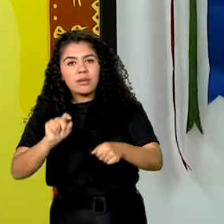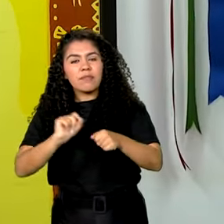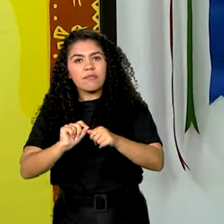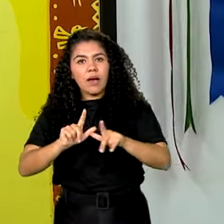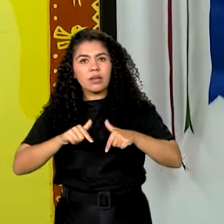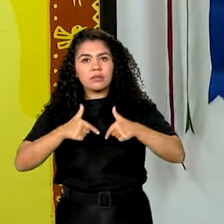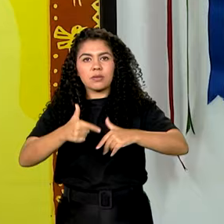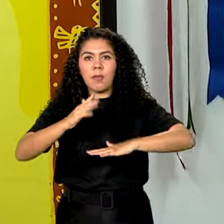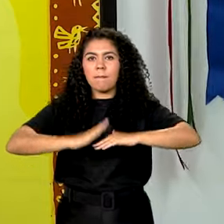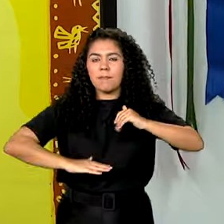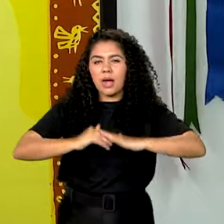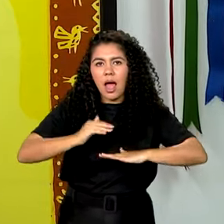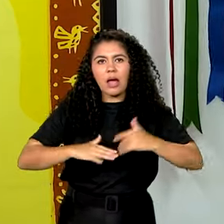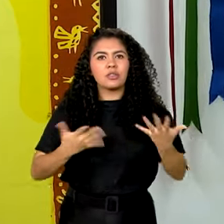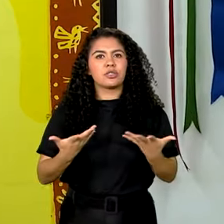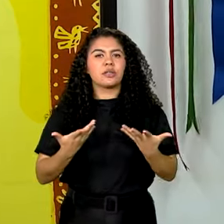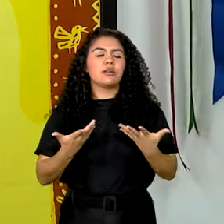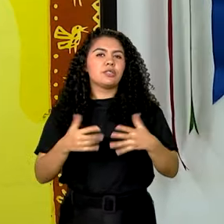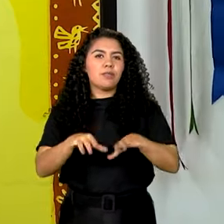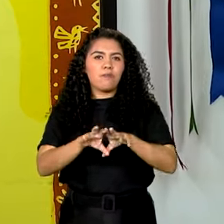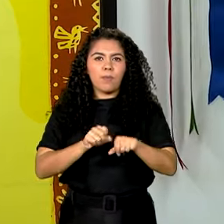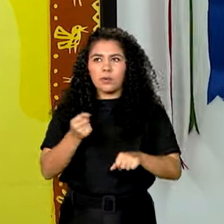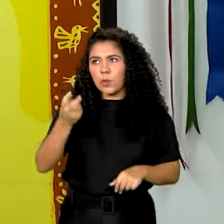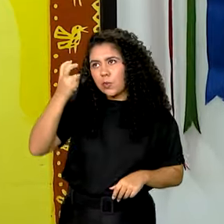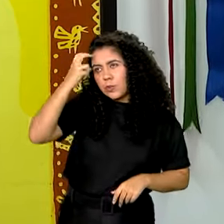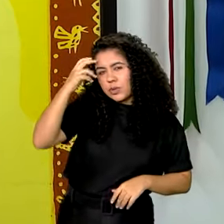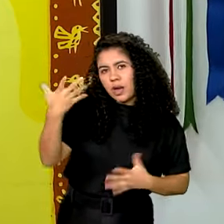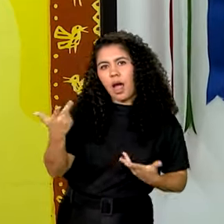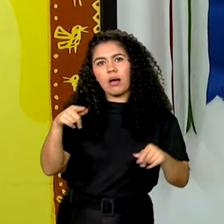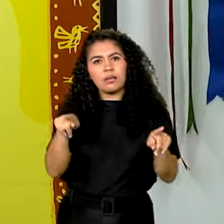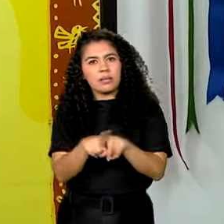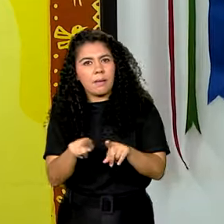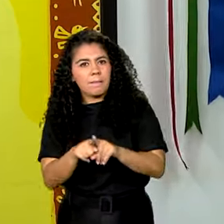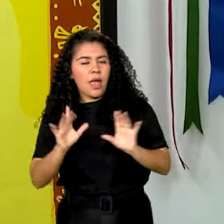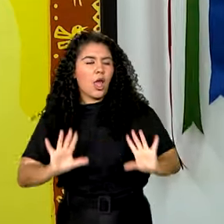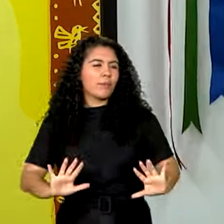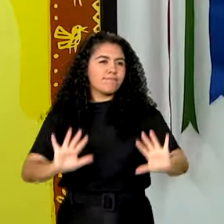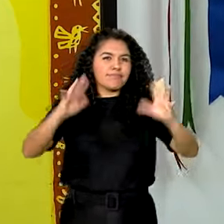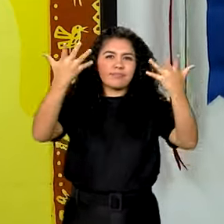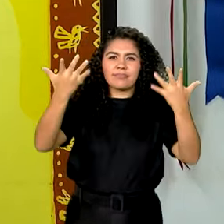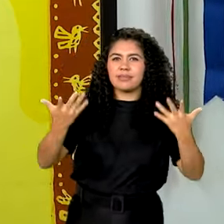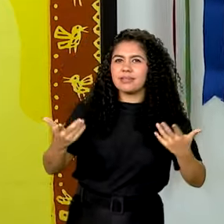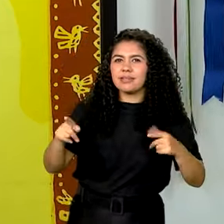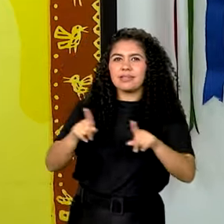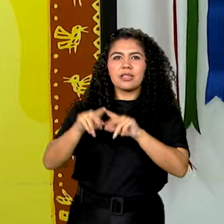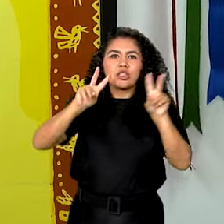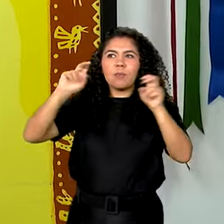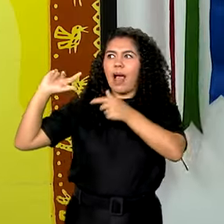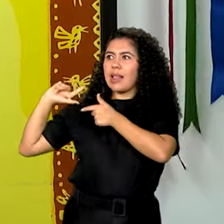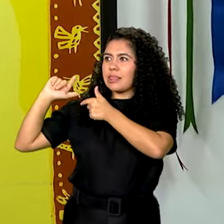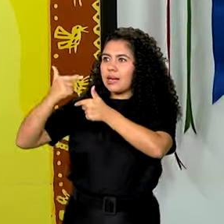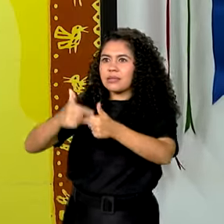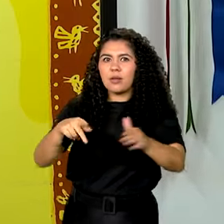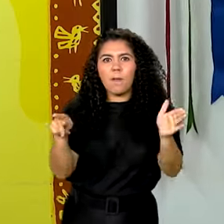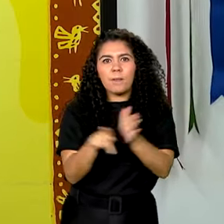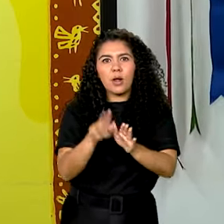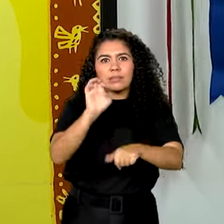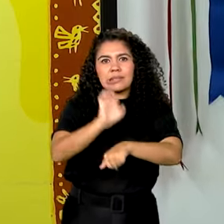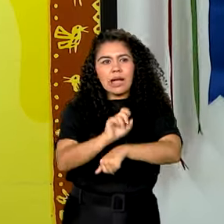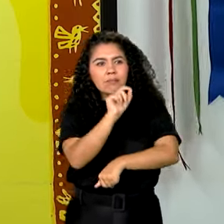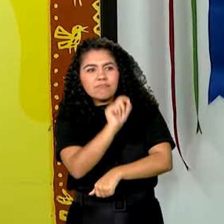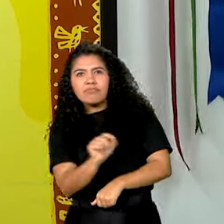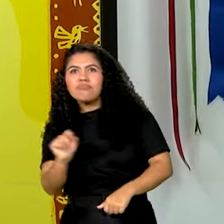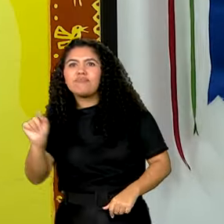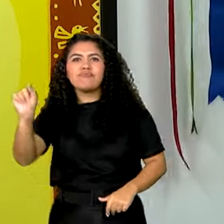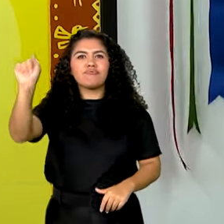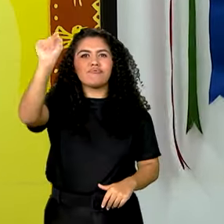formação cultural, que faz fazeres práticas, celebrações das tradições locais, né? Então, são grupos